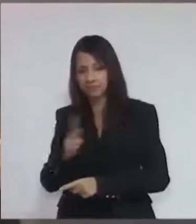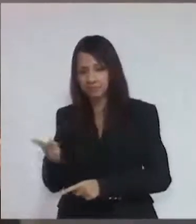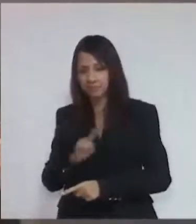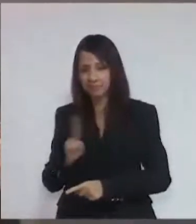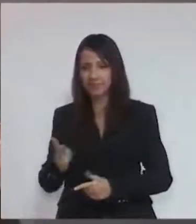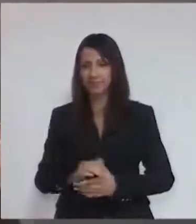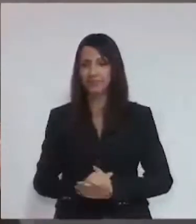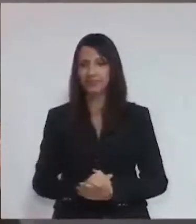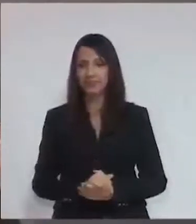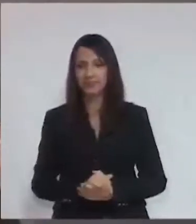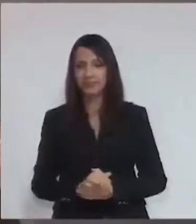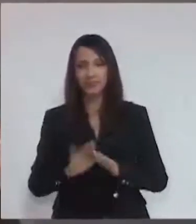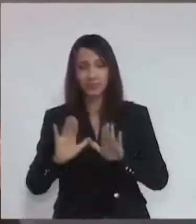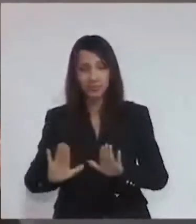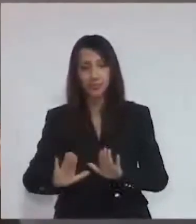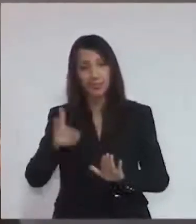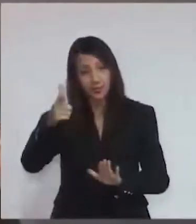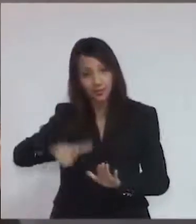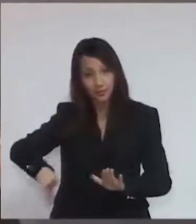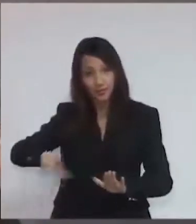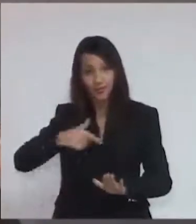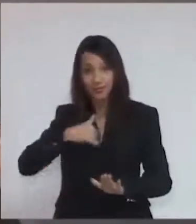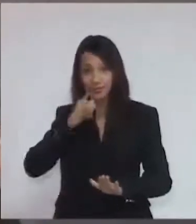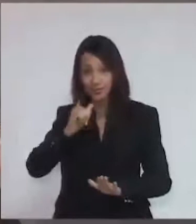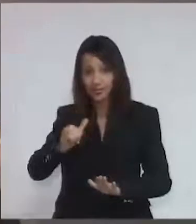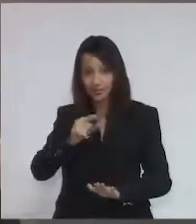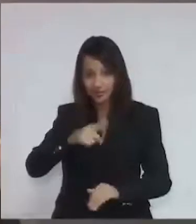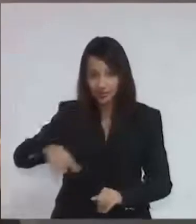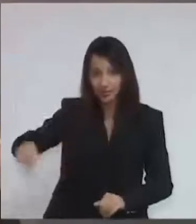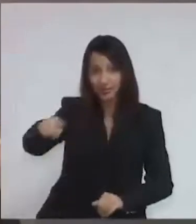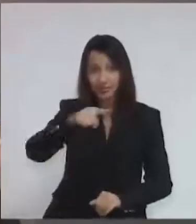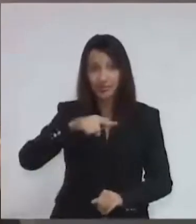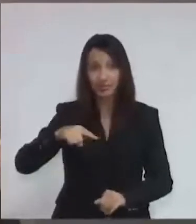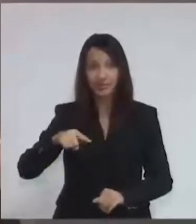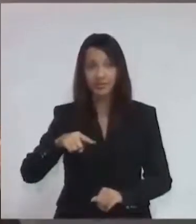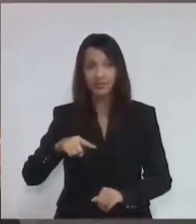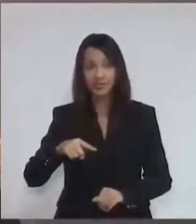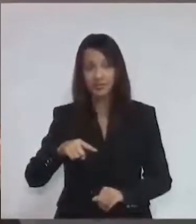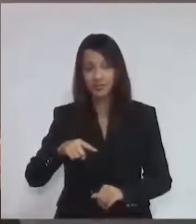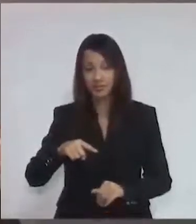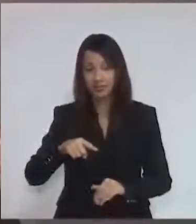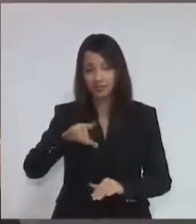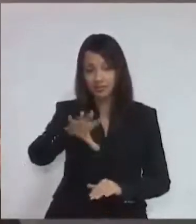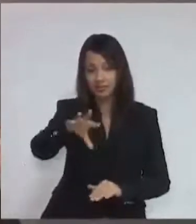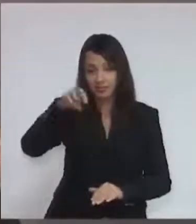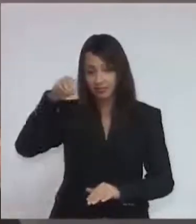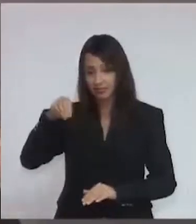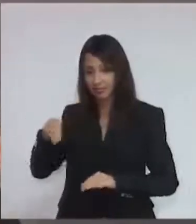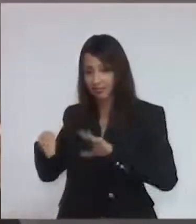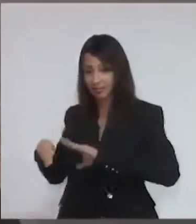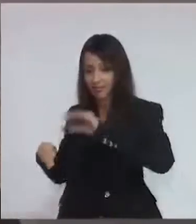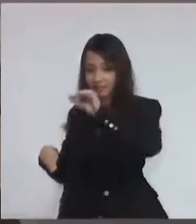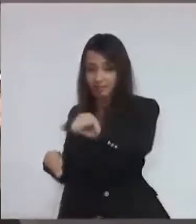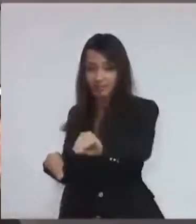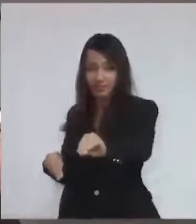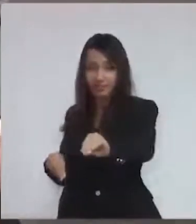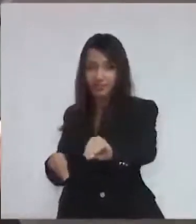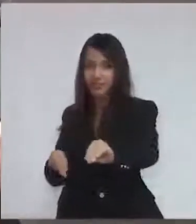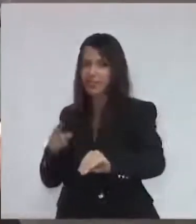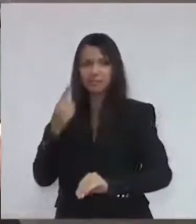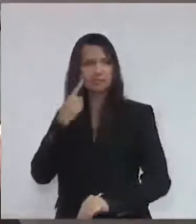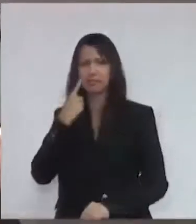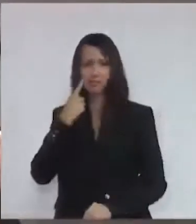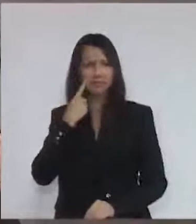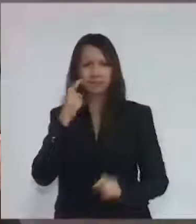Mais uma vez, vou falar novamente aqui. Vai trocar seis por meia dúzia. não duvidando da